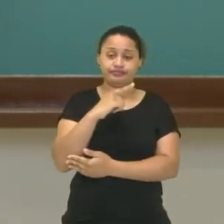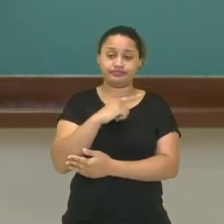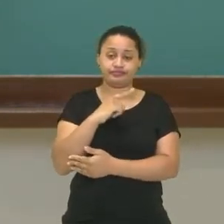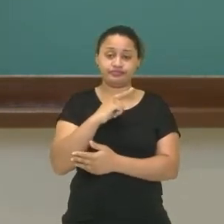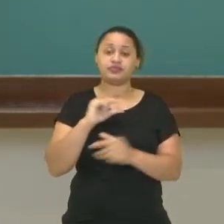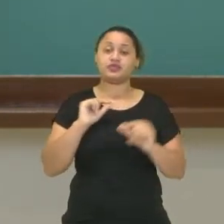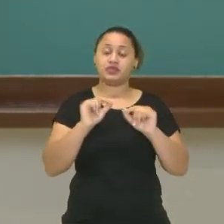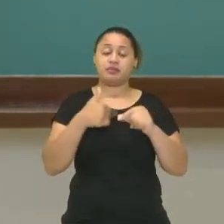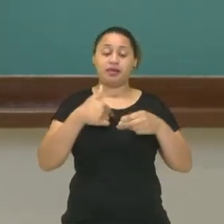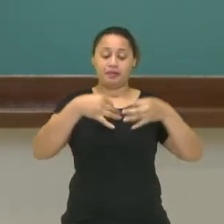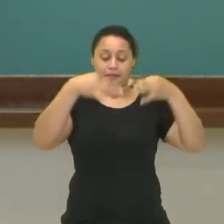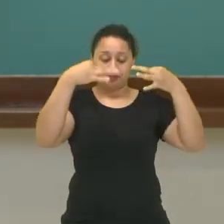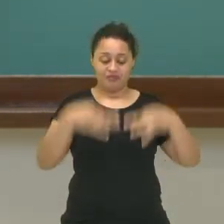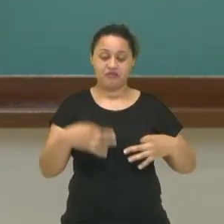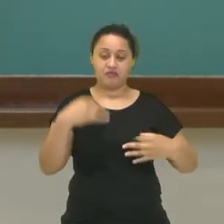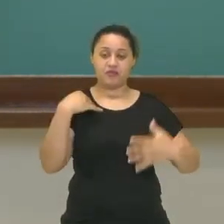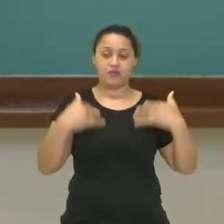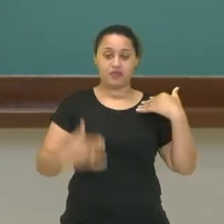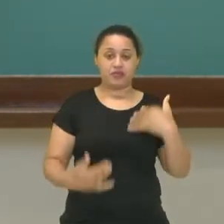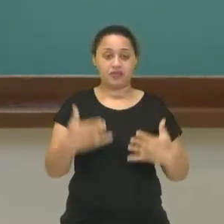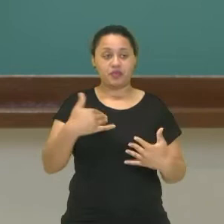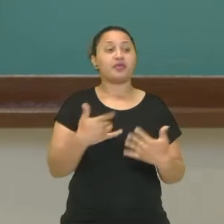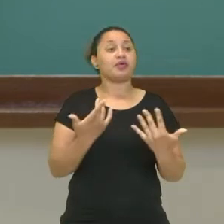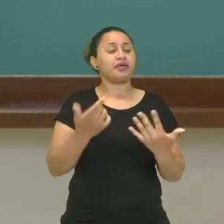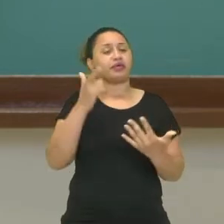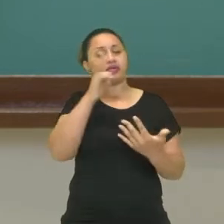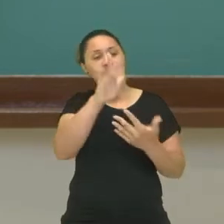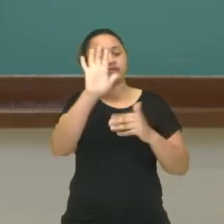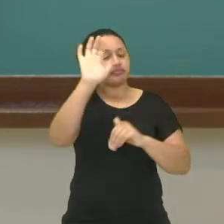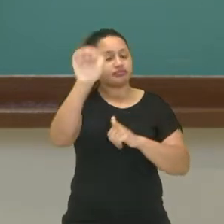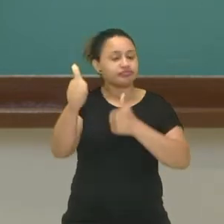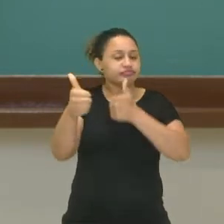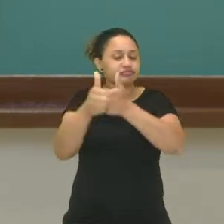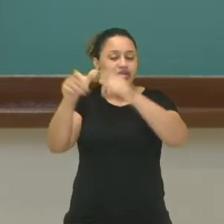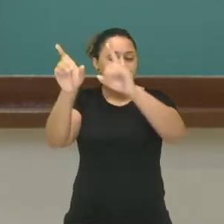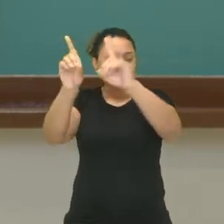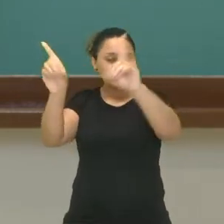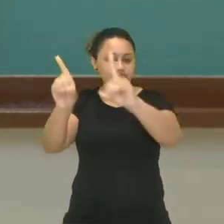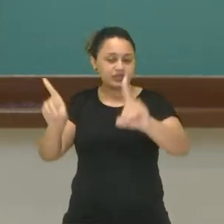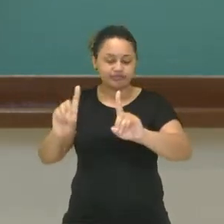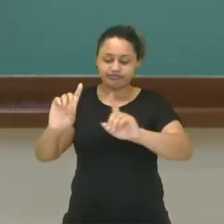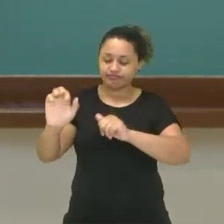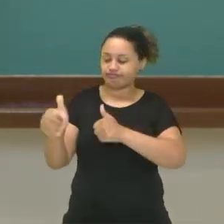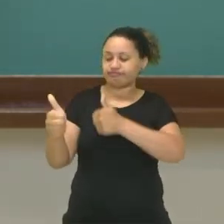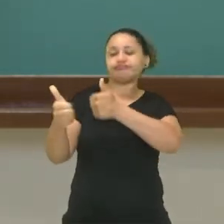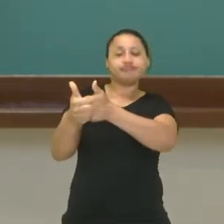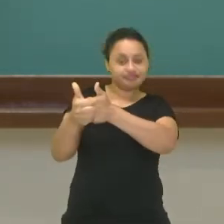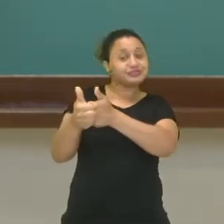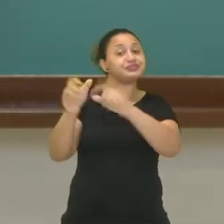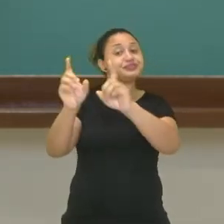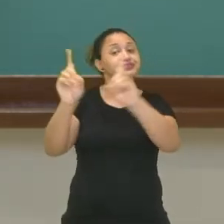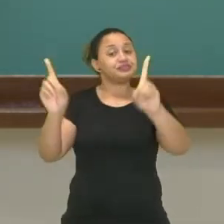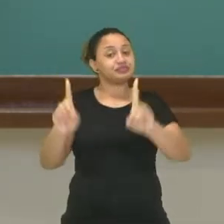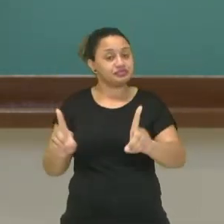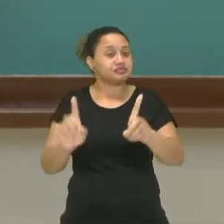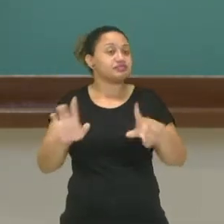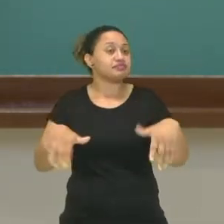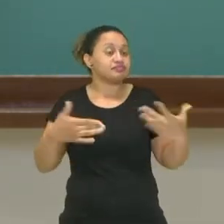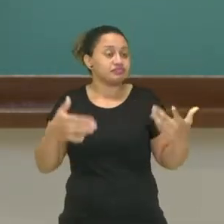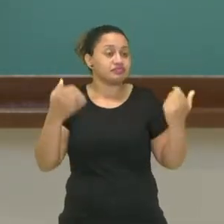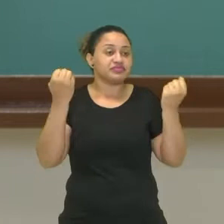e mais perfeitos, mais eles estariam próximos das divindades dos deuses. E a